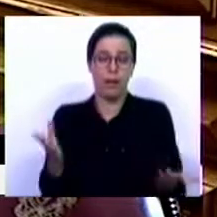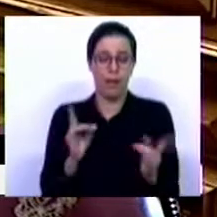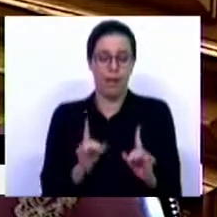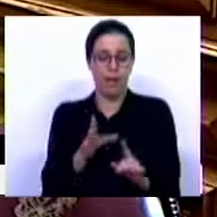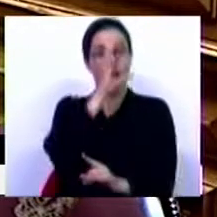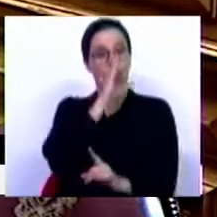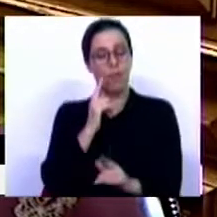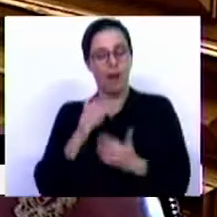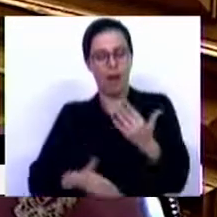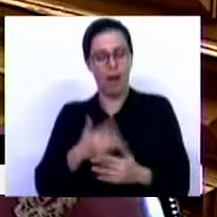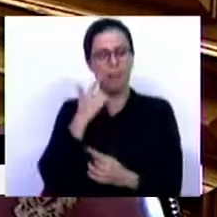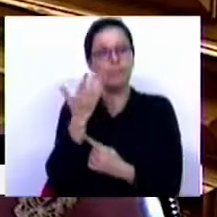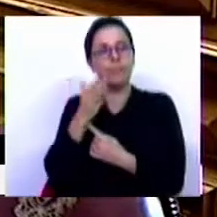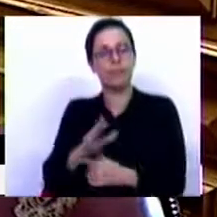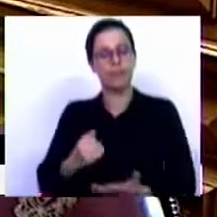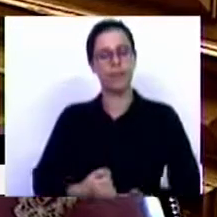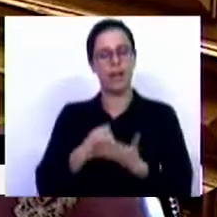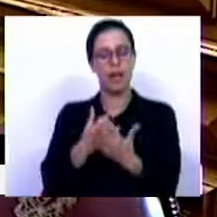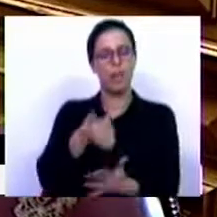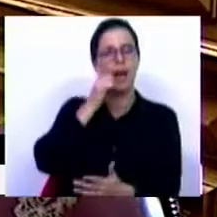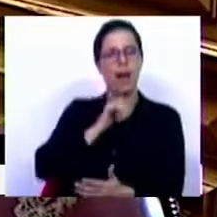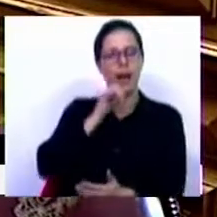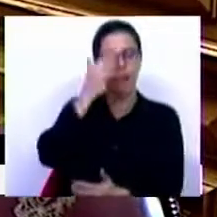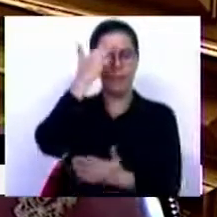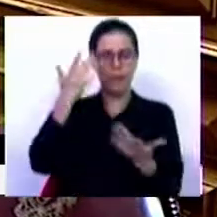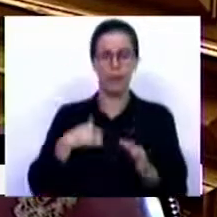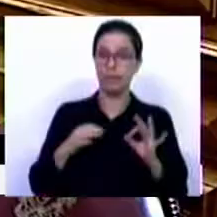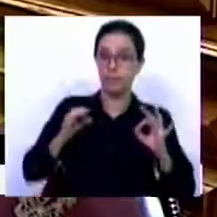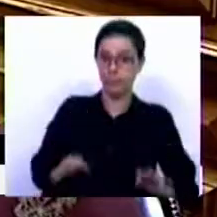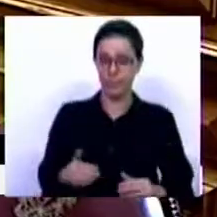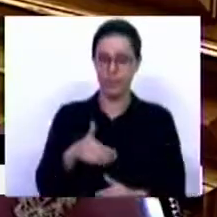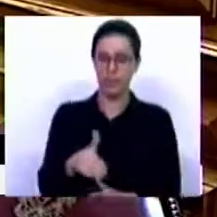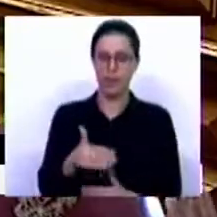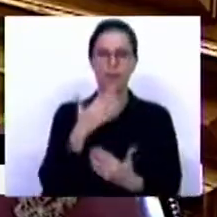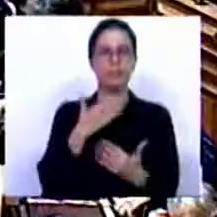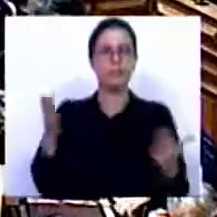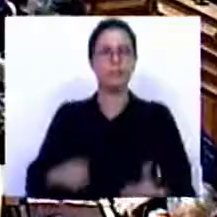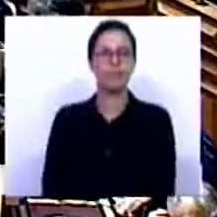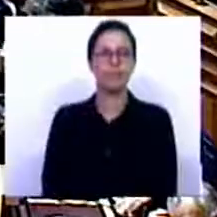o Governo continuar a demonstrar o apoio aos Açores e à Madeira. Estamos certos que assim será. Muito obrigada.